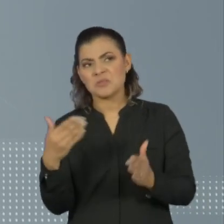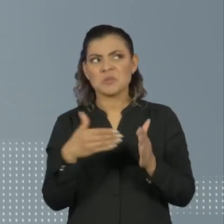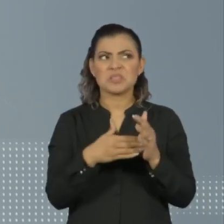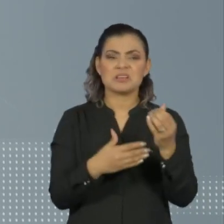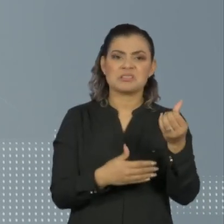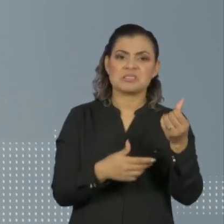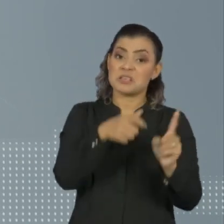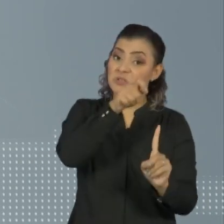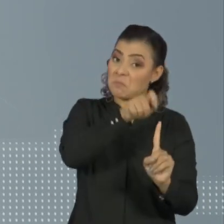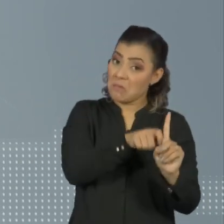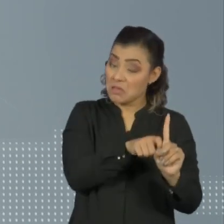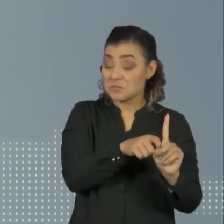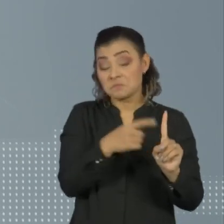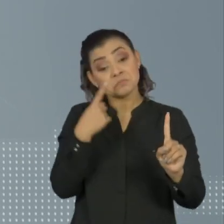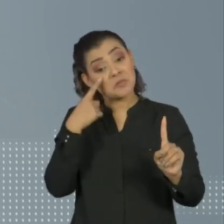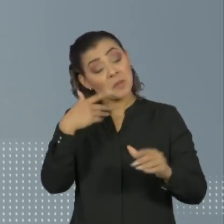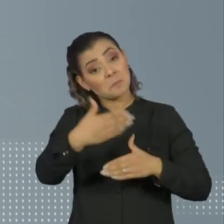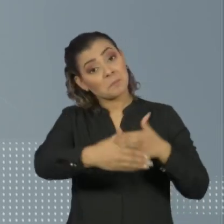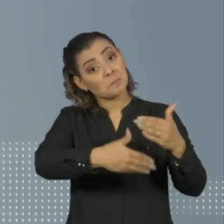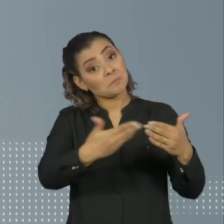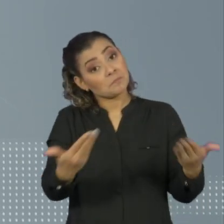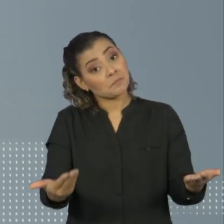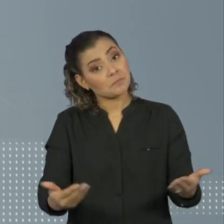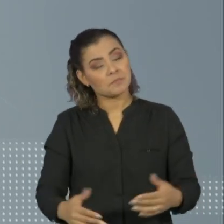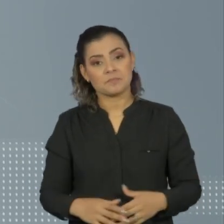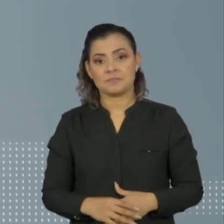meses para ser realizada.